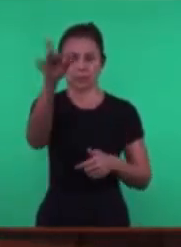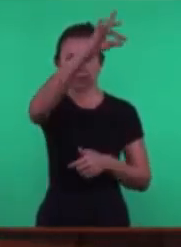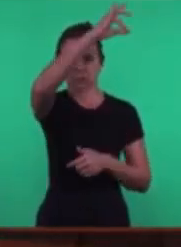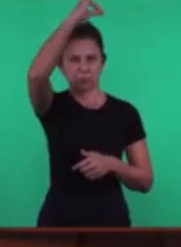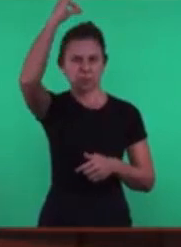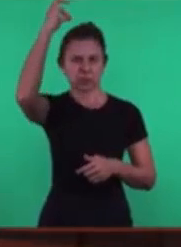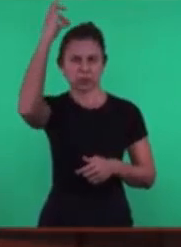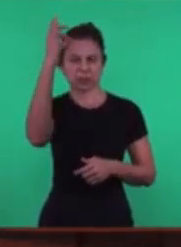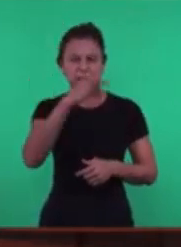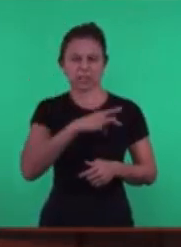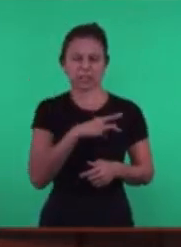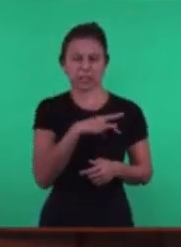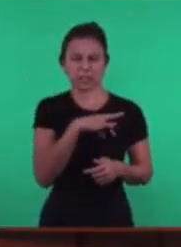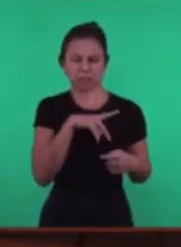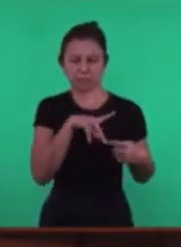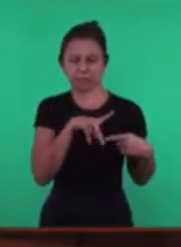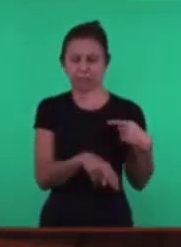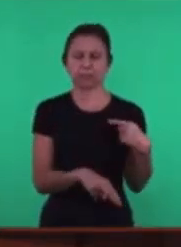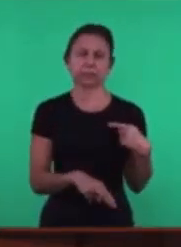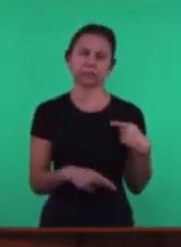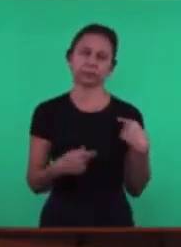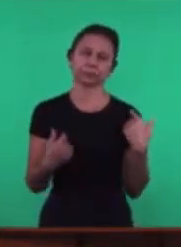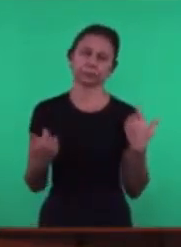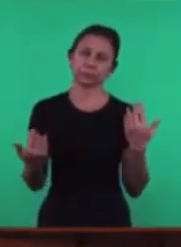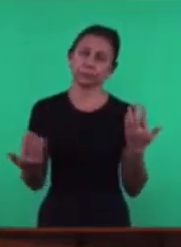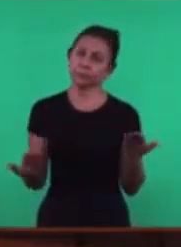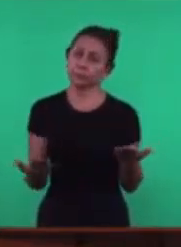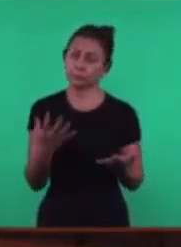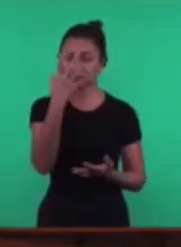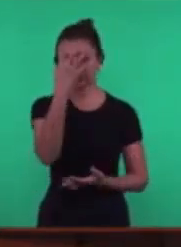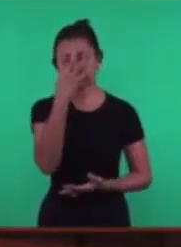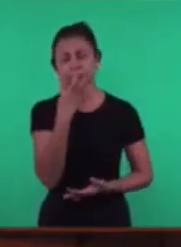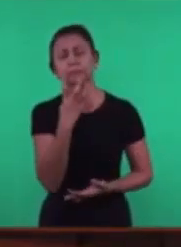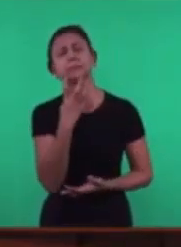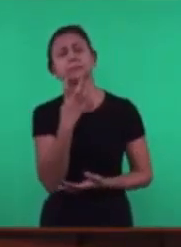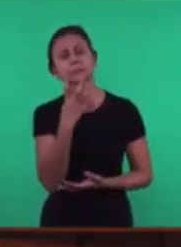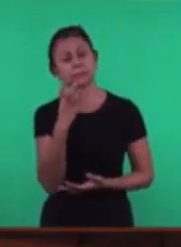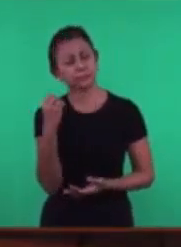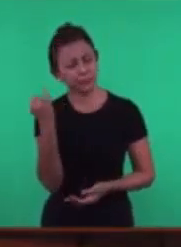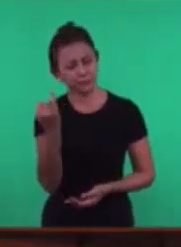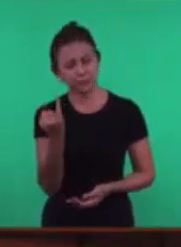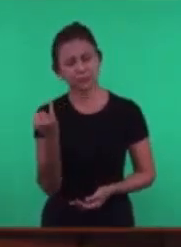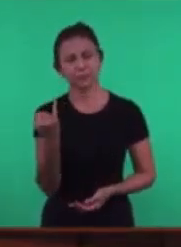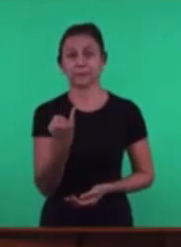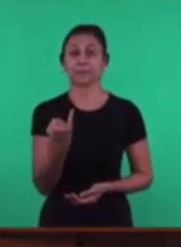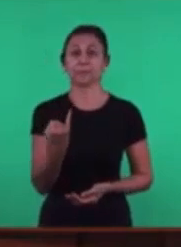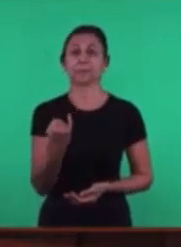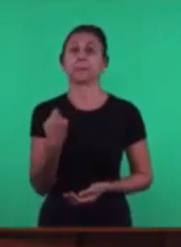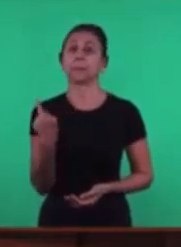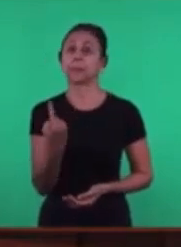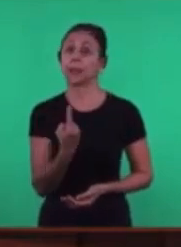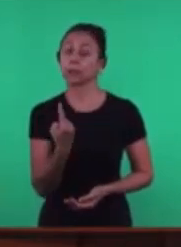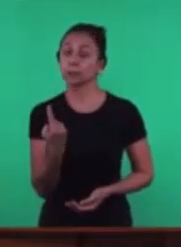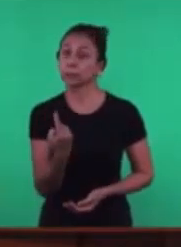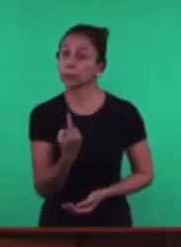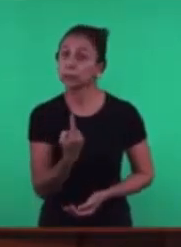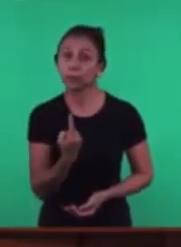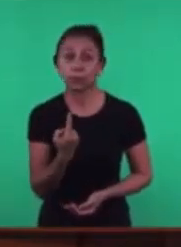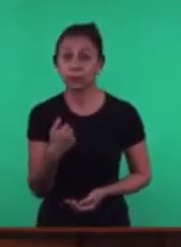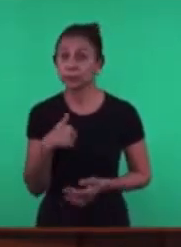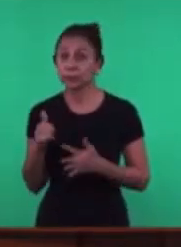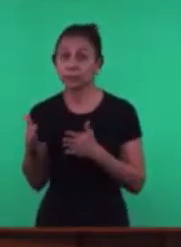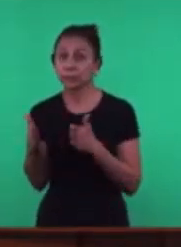semente E não deixa Ela germinar Meus irmãos Isso é muito sério Isso é muito importante Para nós Nós estamos Numa